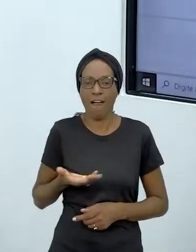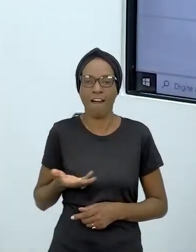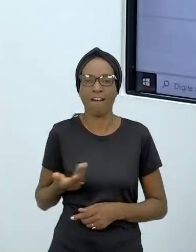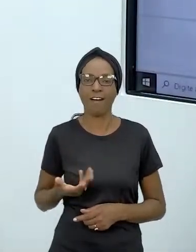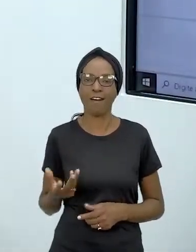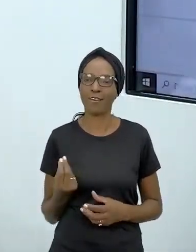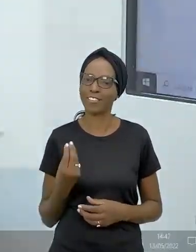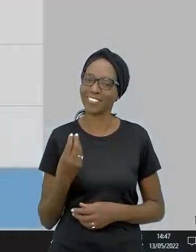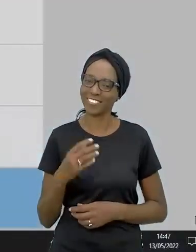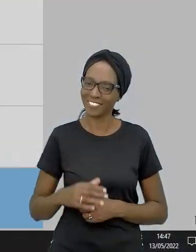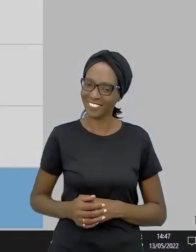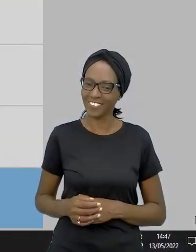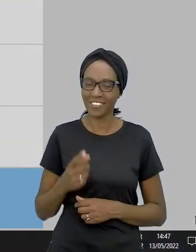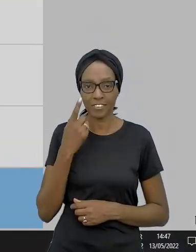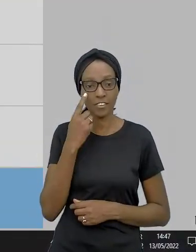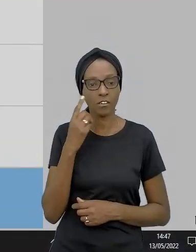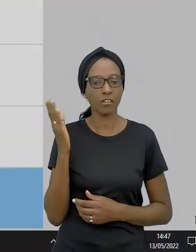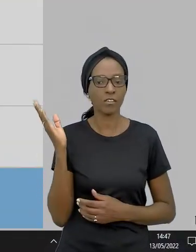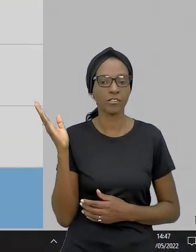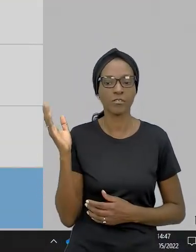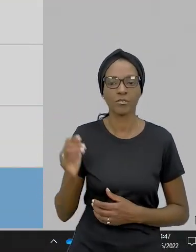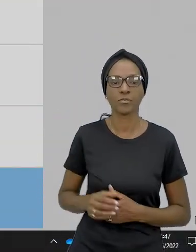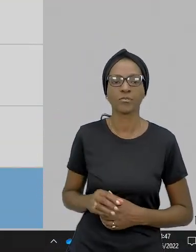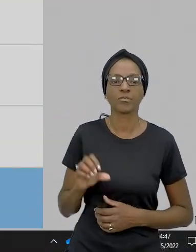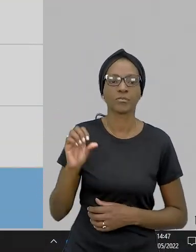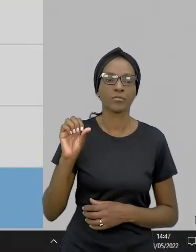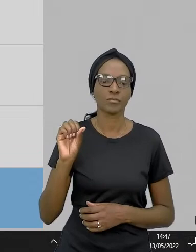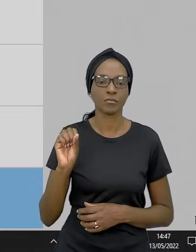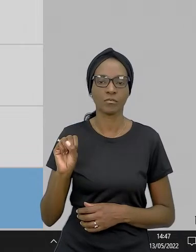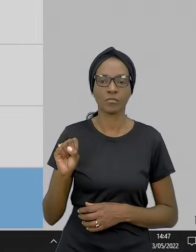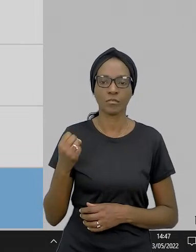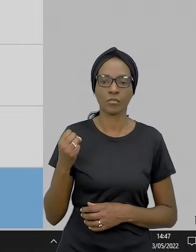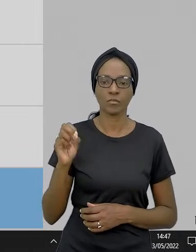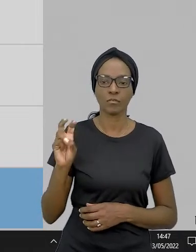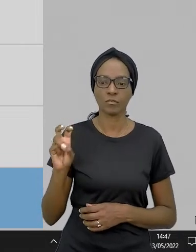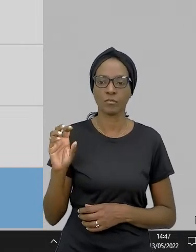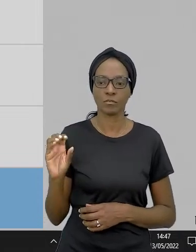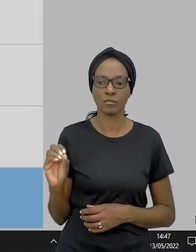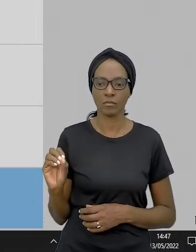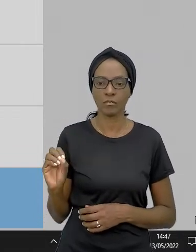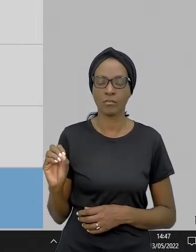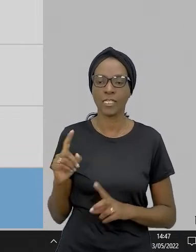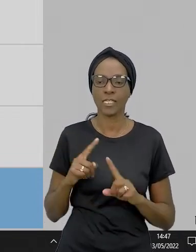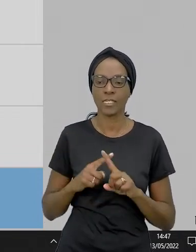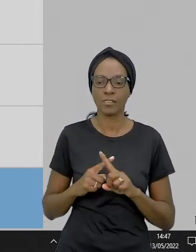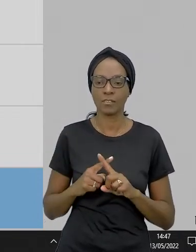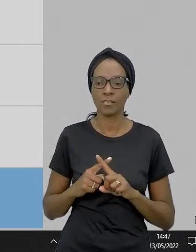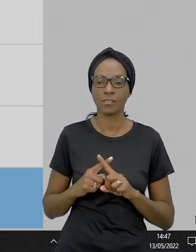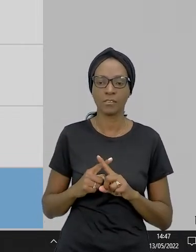Então, nós fizemos essa conta aqui. 850 vezes